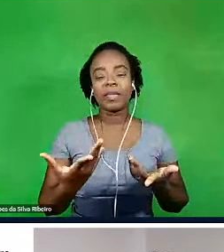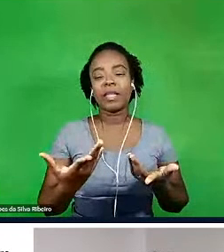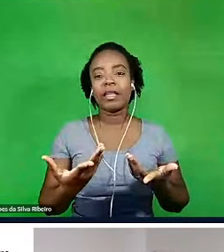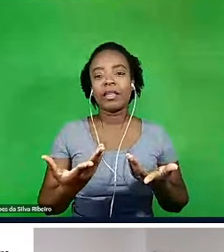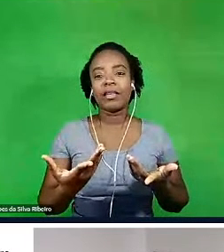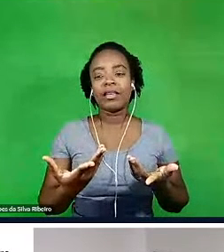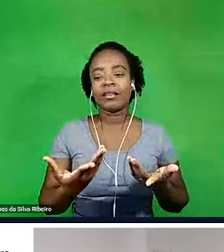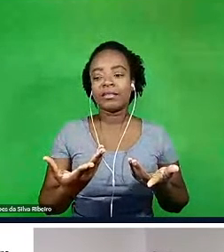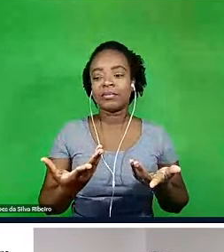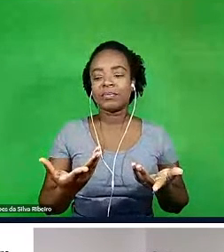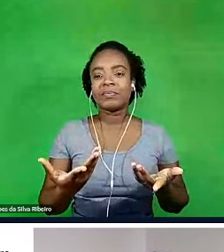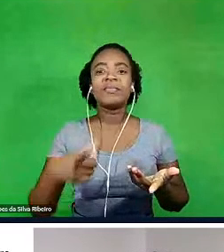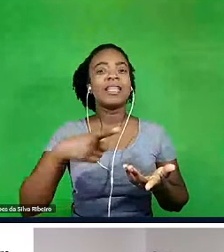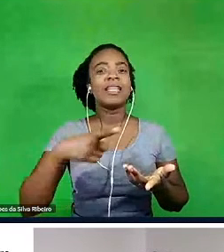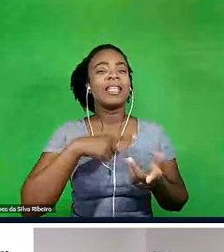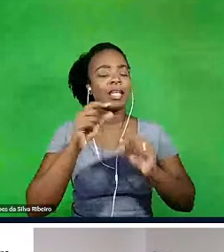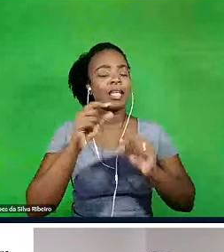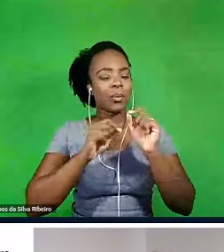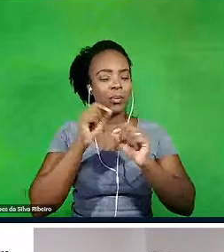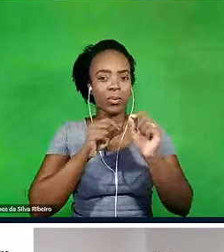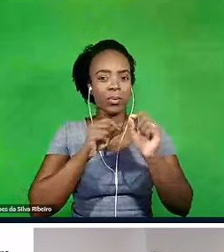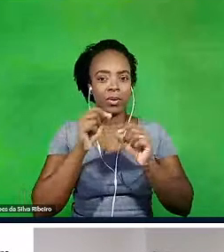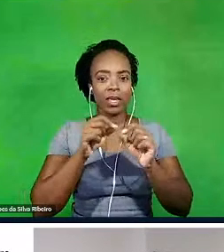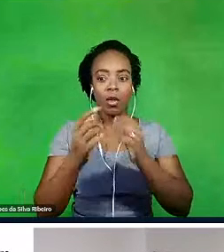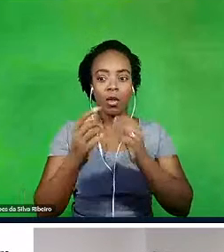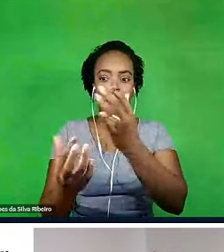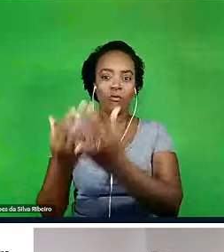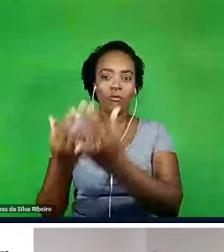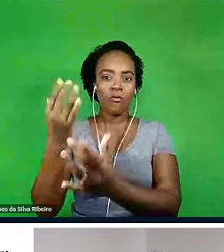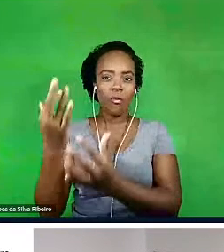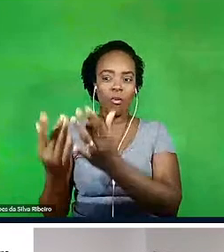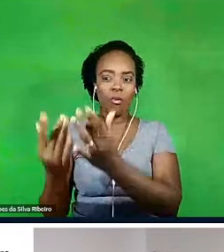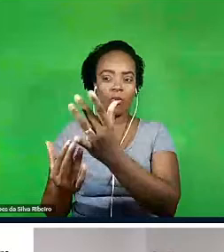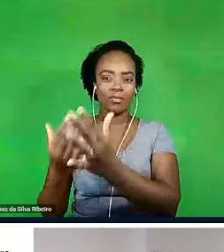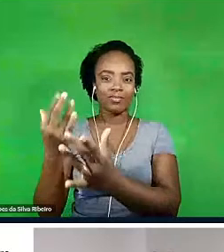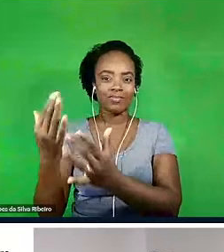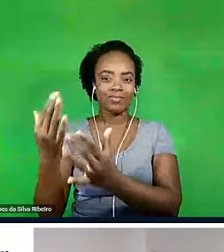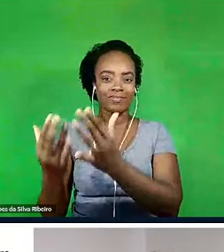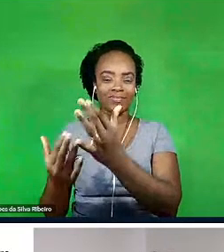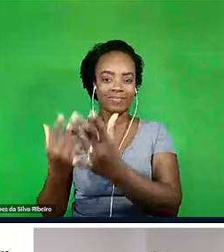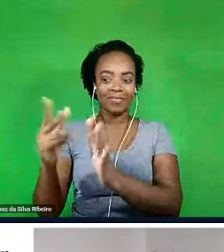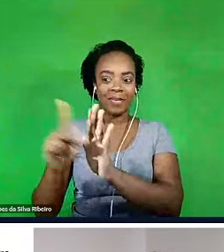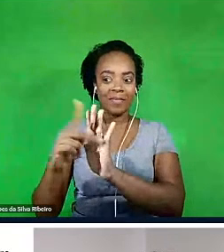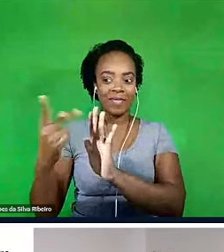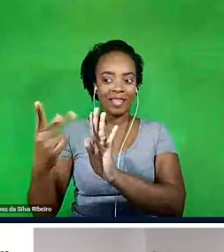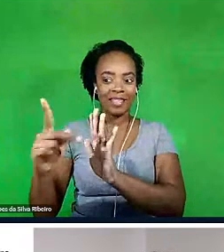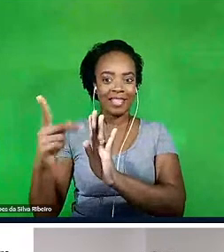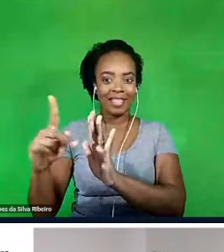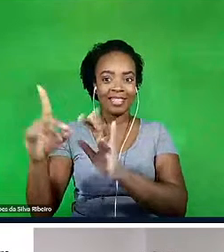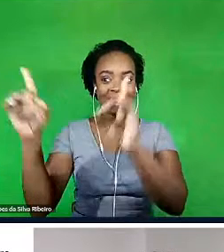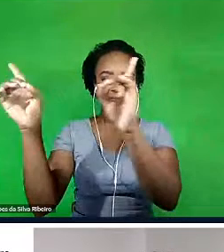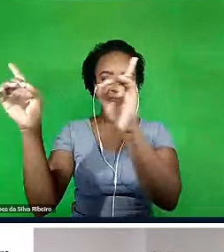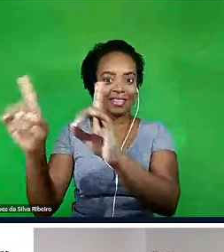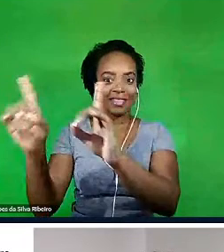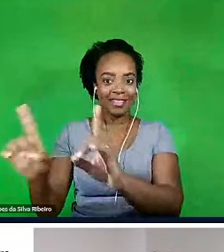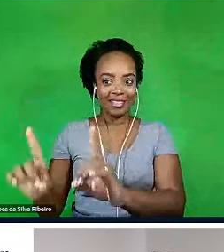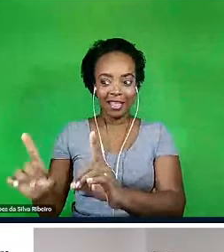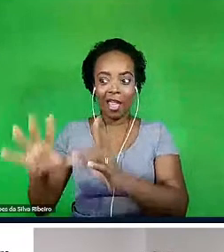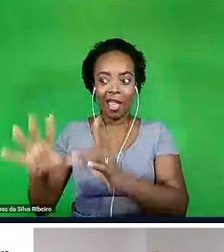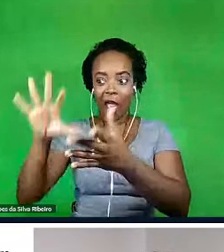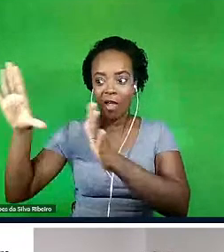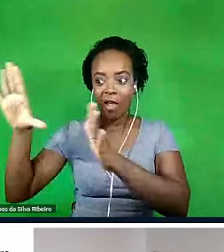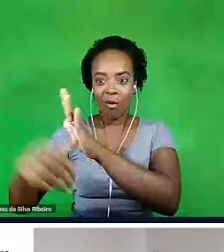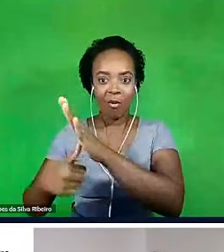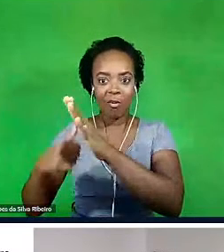em que ele rouba o fogo dos deuses e entrega aos homens. E é muito